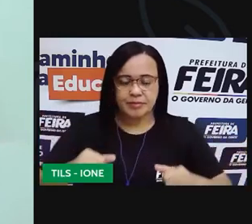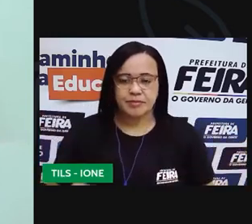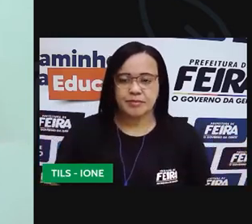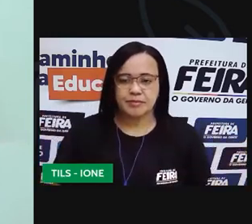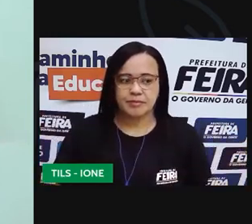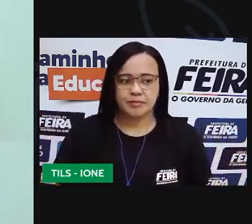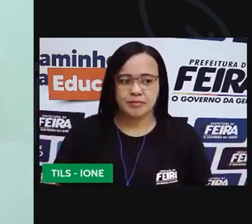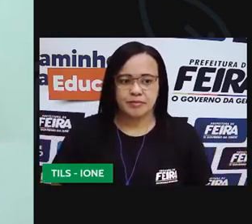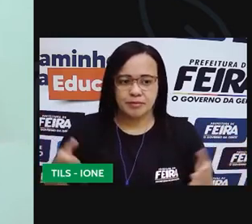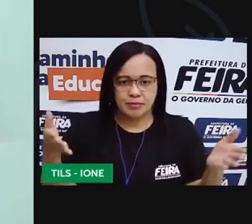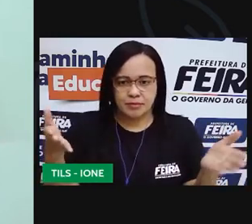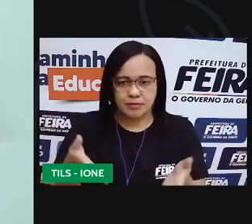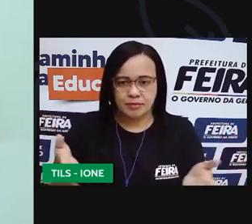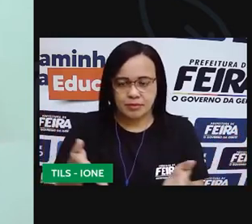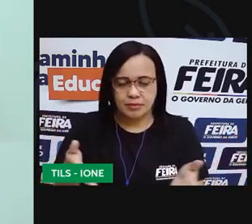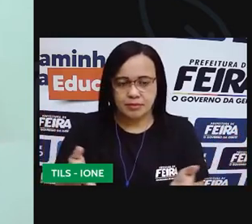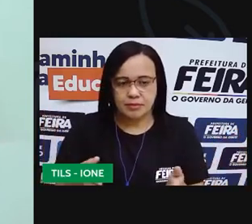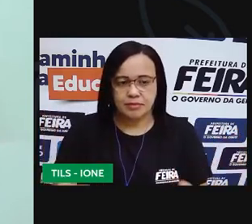Aqui,